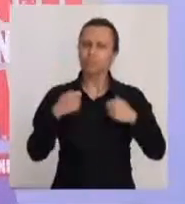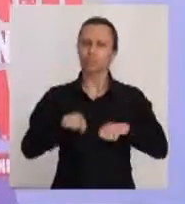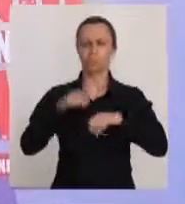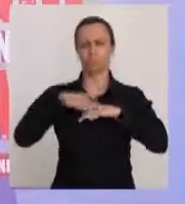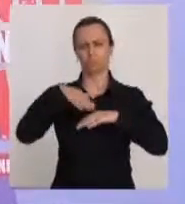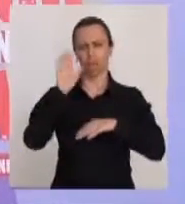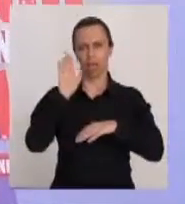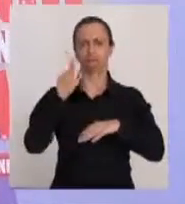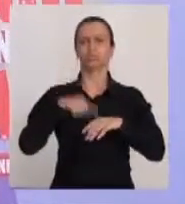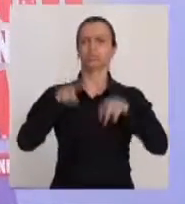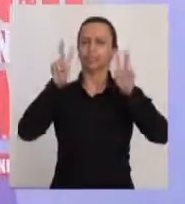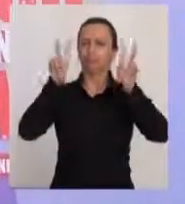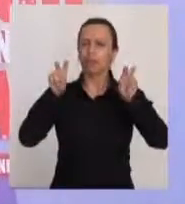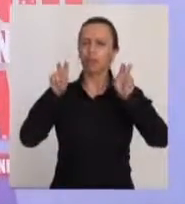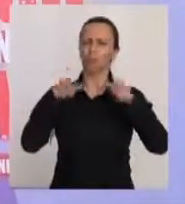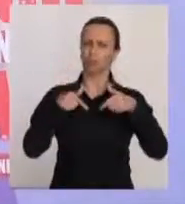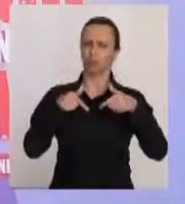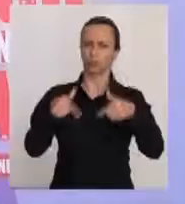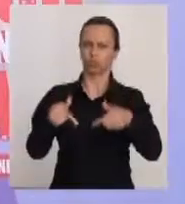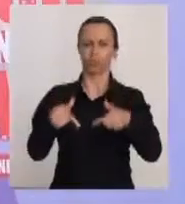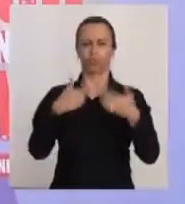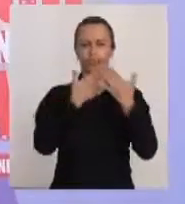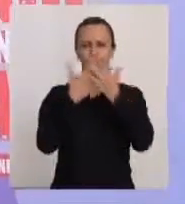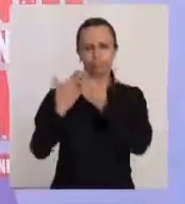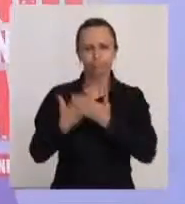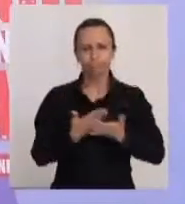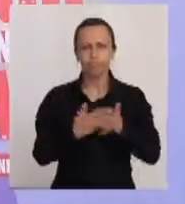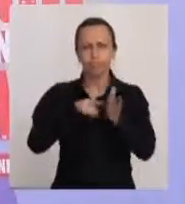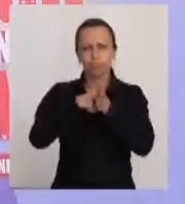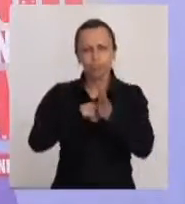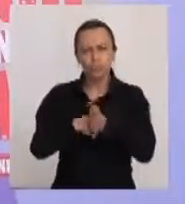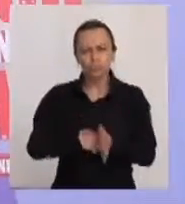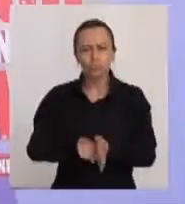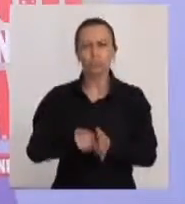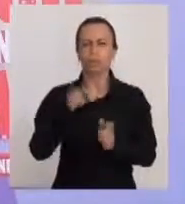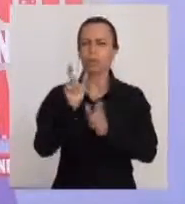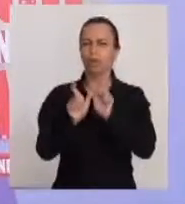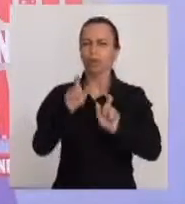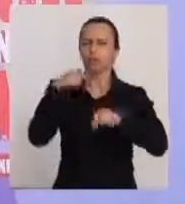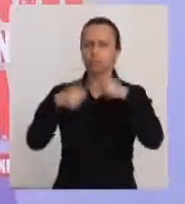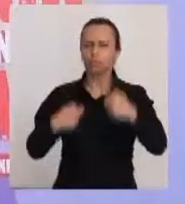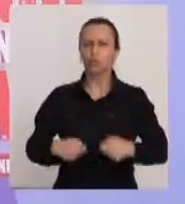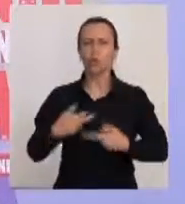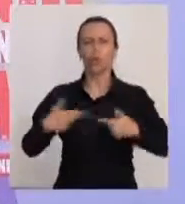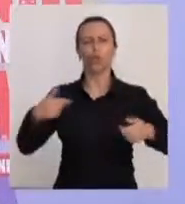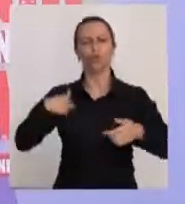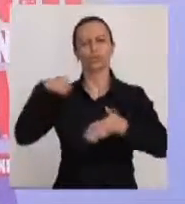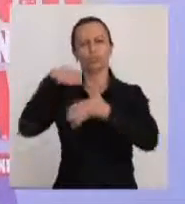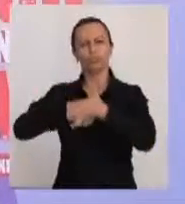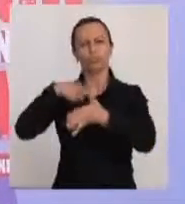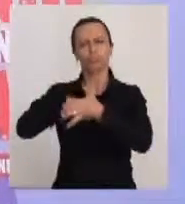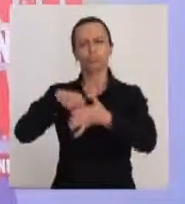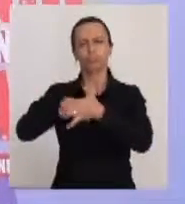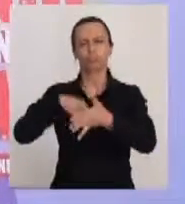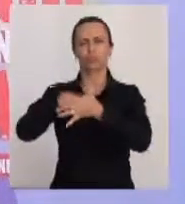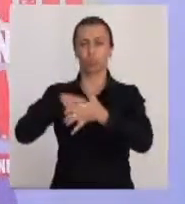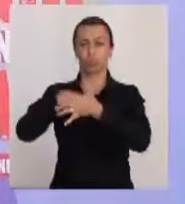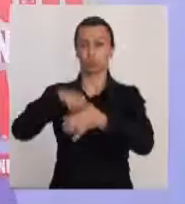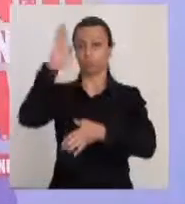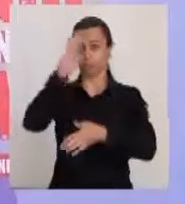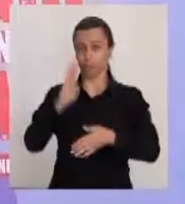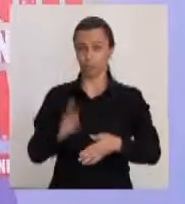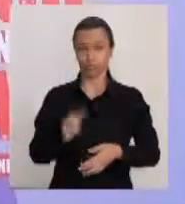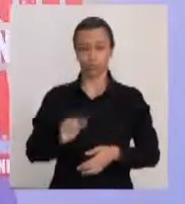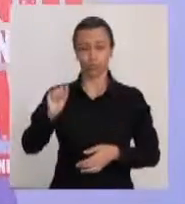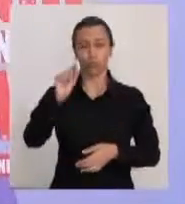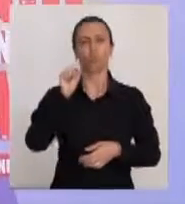se debruçar um pouco mais sobre essa temática, estudando e reverberando as políticas que a gente vem debatendo no